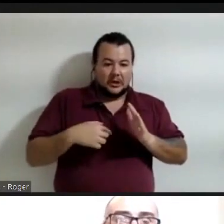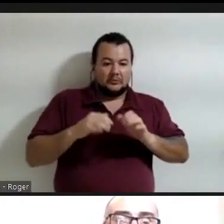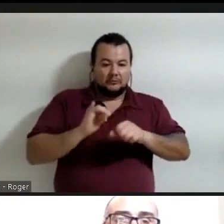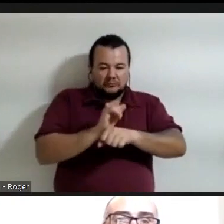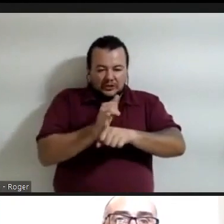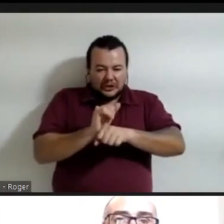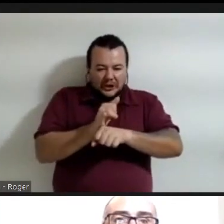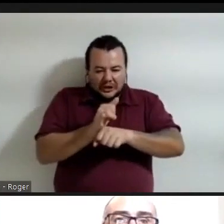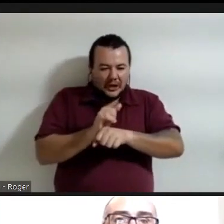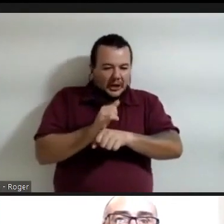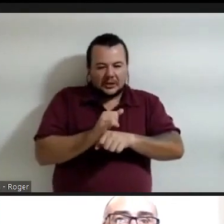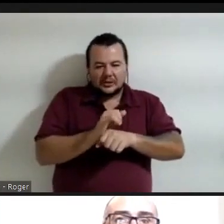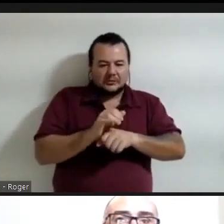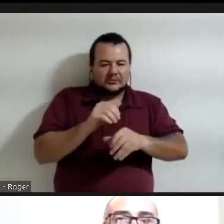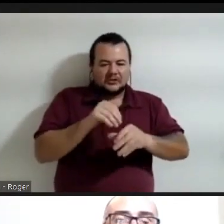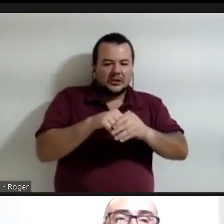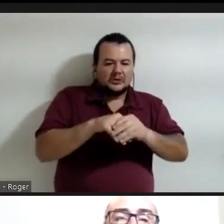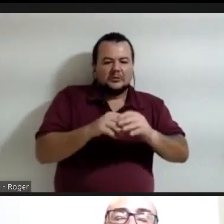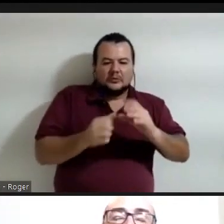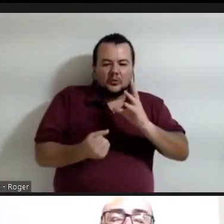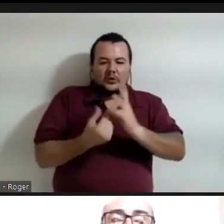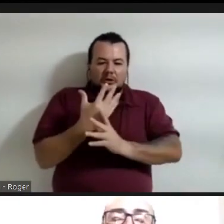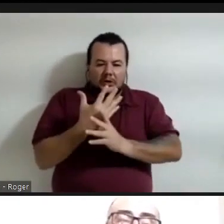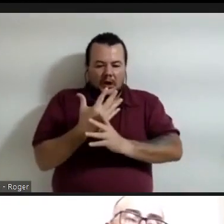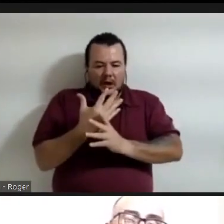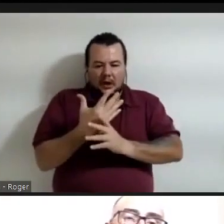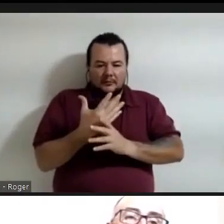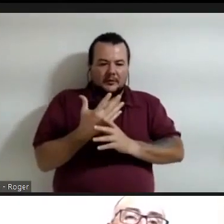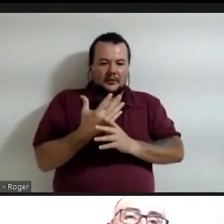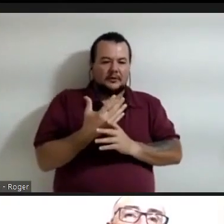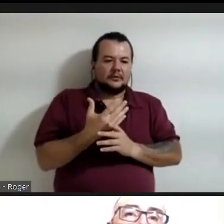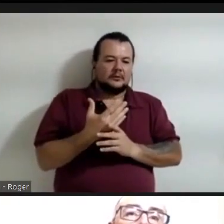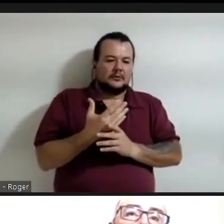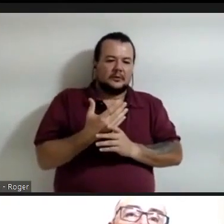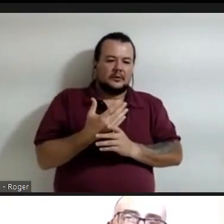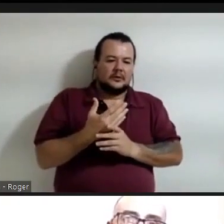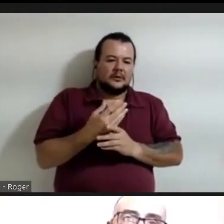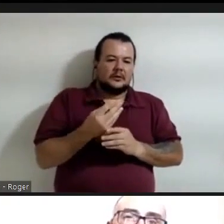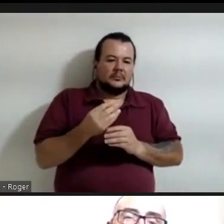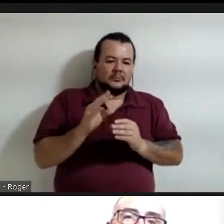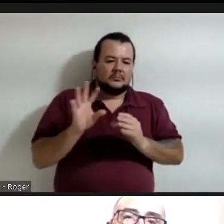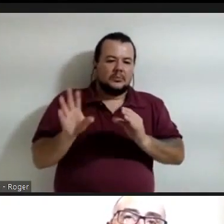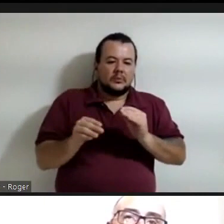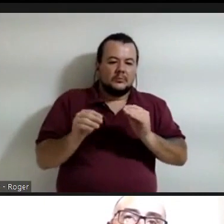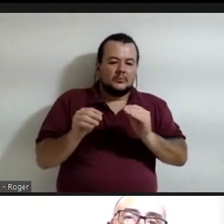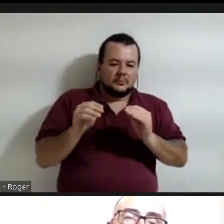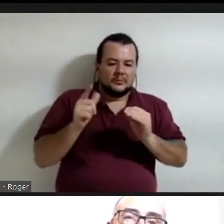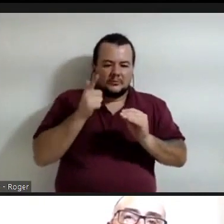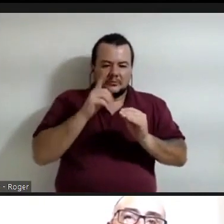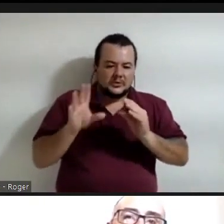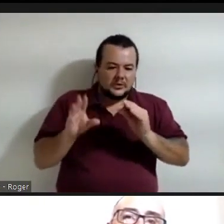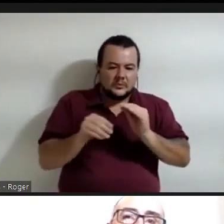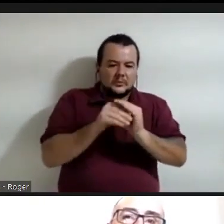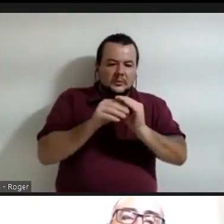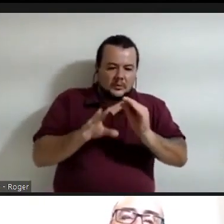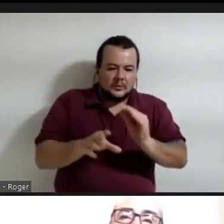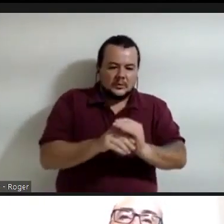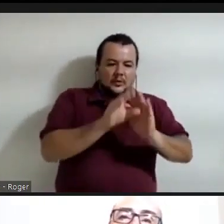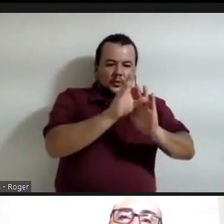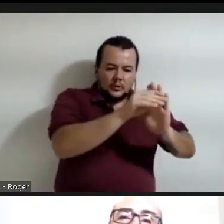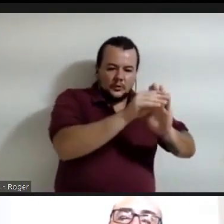criava possibilidades de eletivas para colocar os conteúdos que eu precisava e como a gente trata como